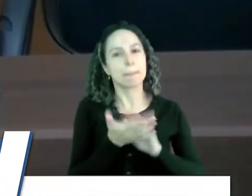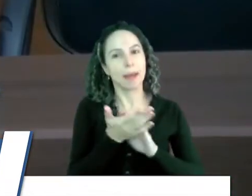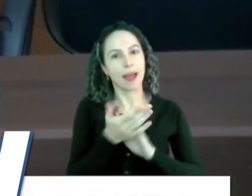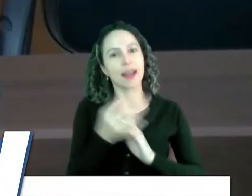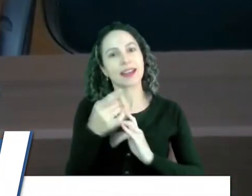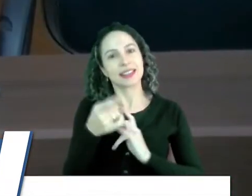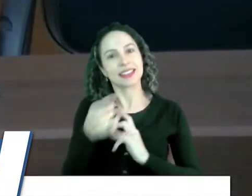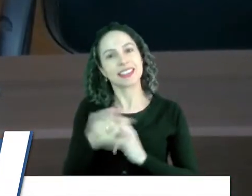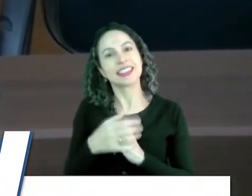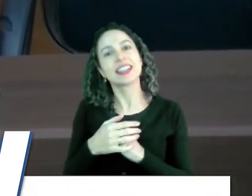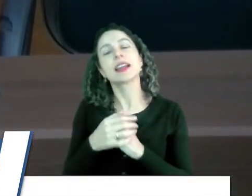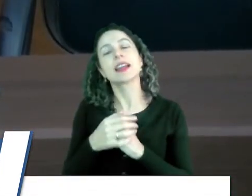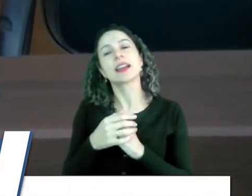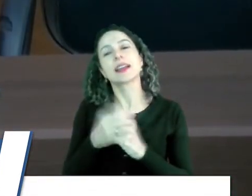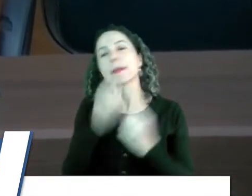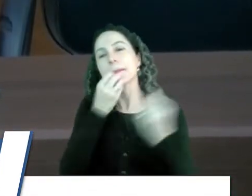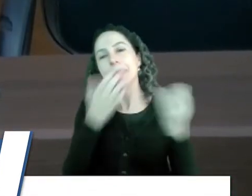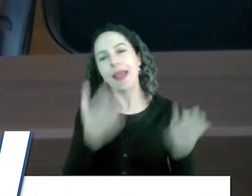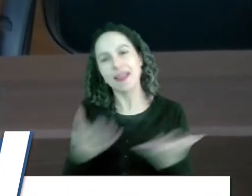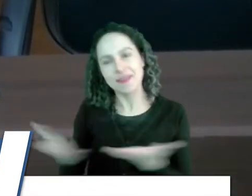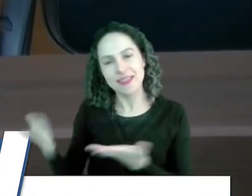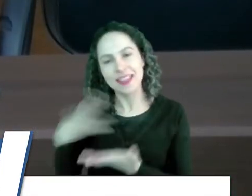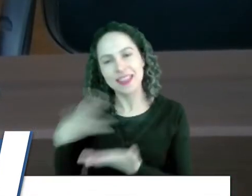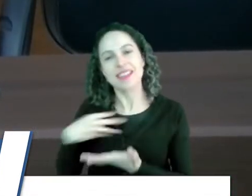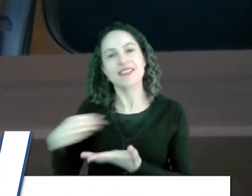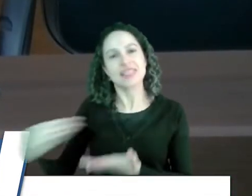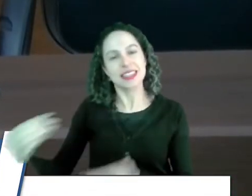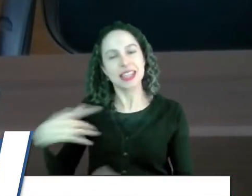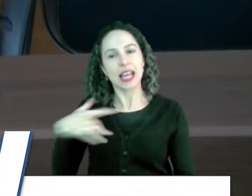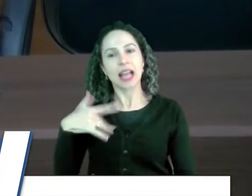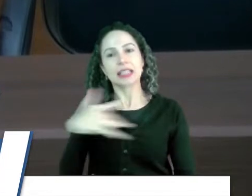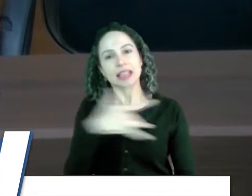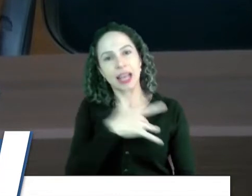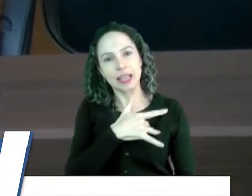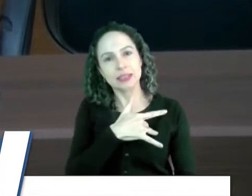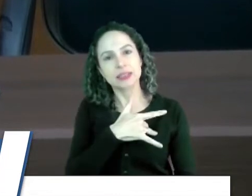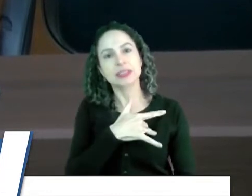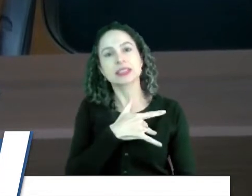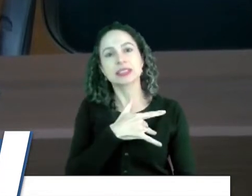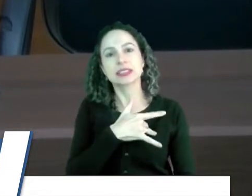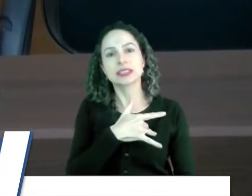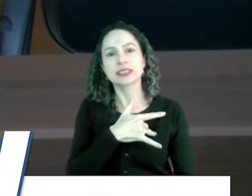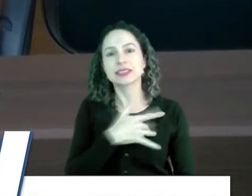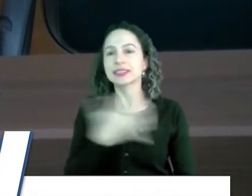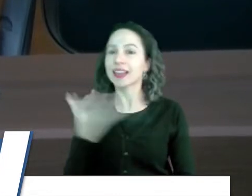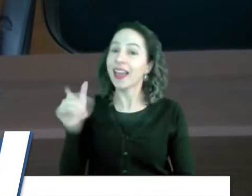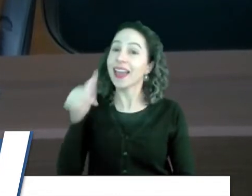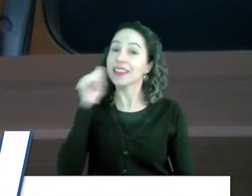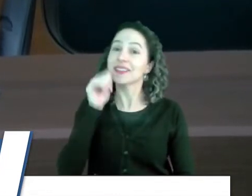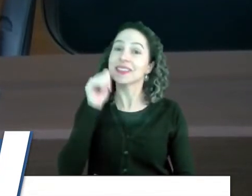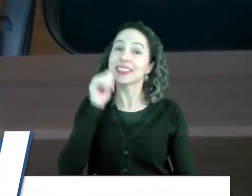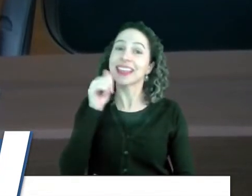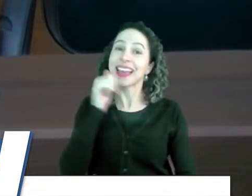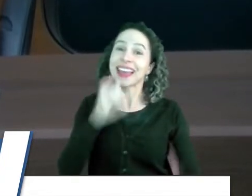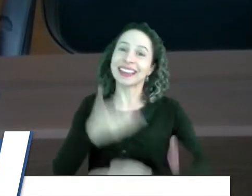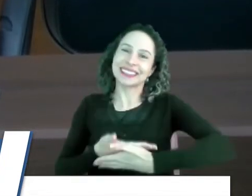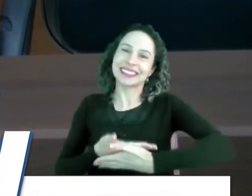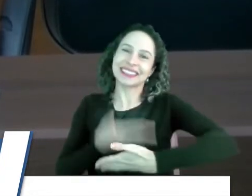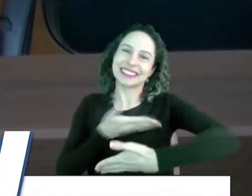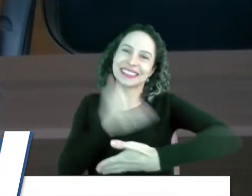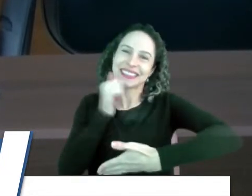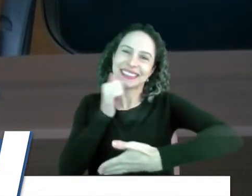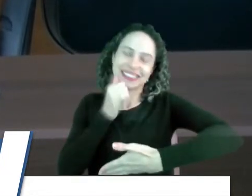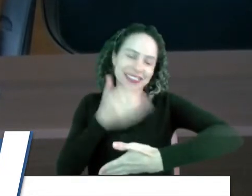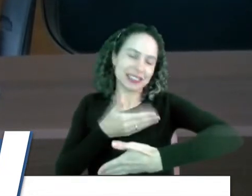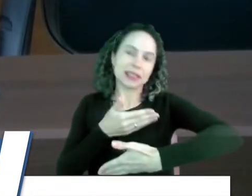seja muito bem-vindo a sua filha, com muita saúde, né, e é uma mulher, né, então, igual você falou, eu